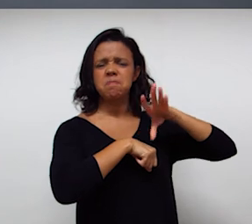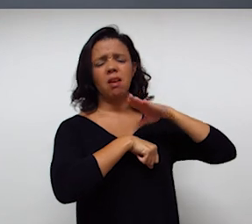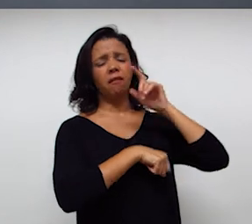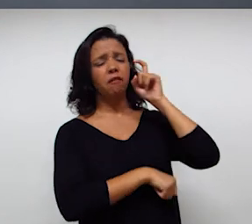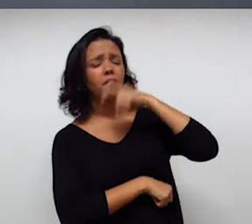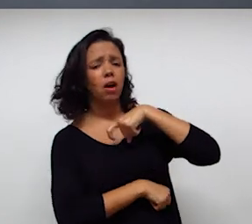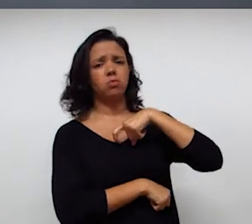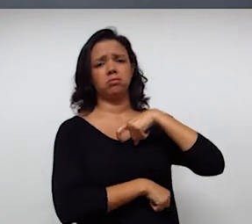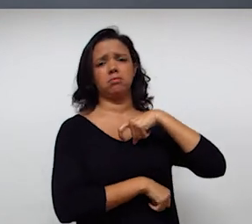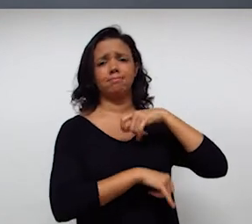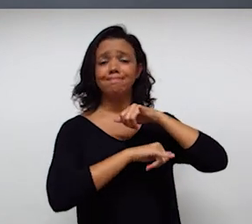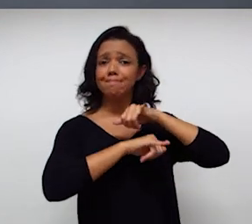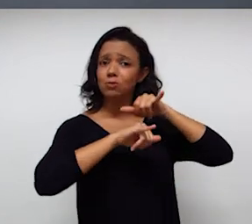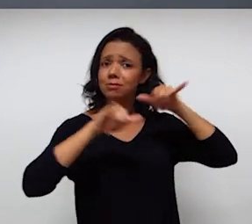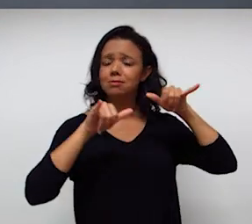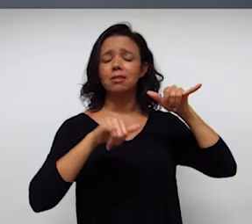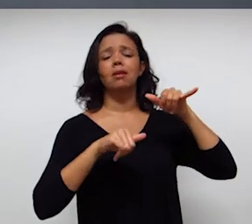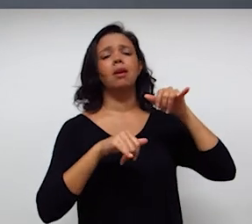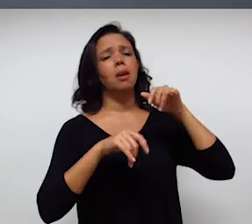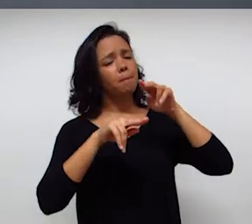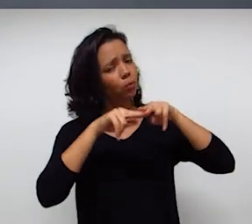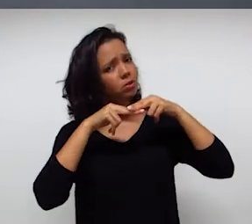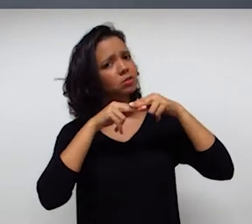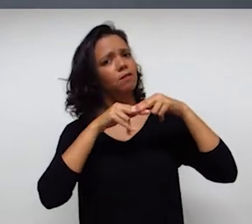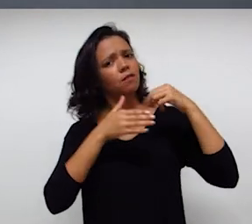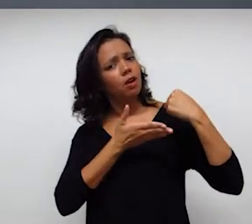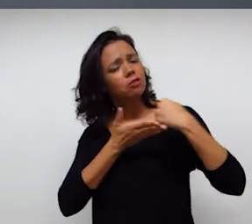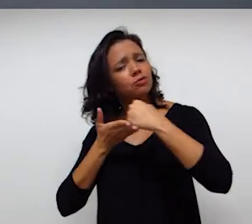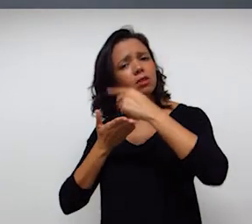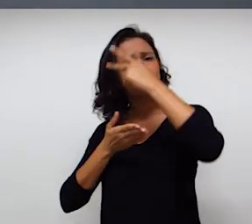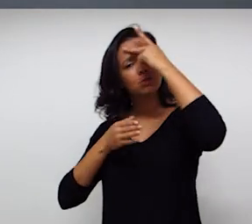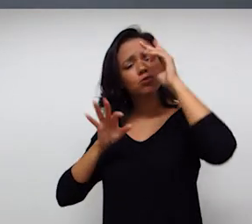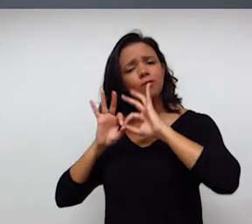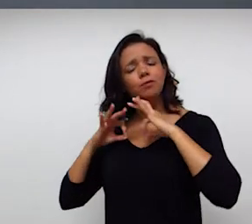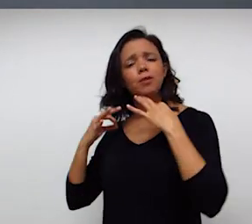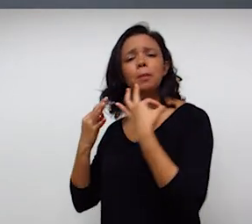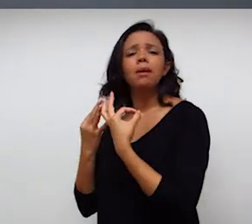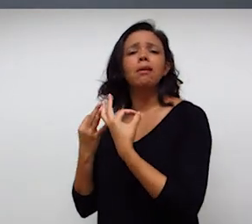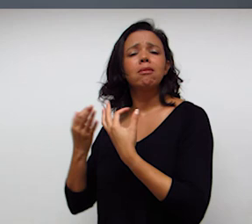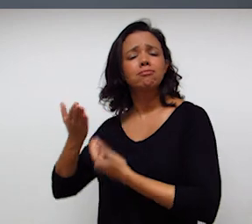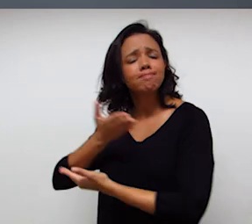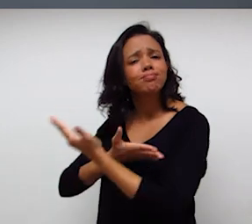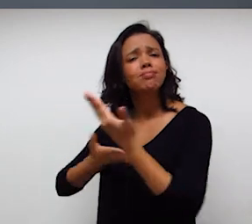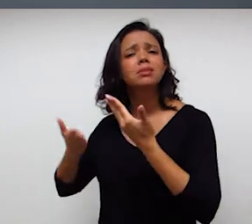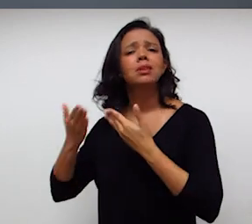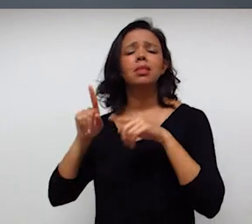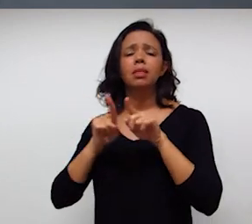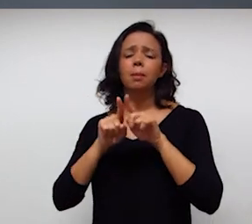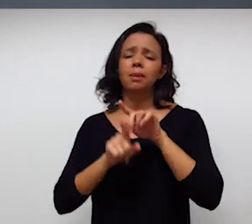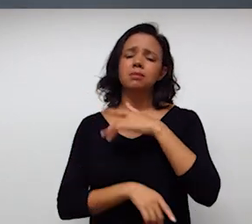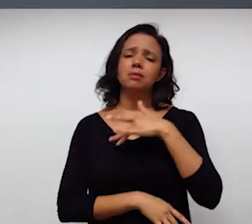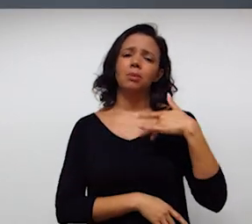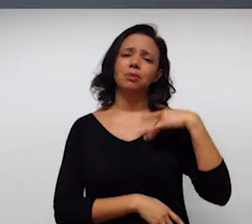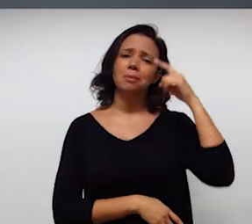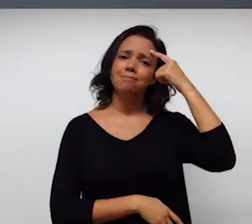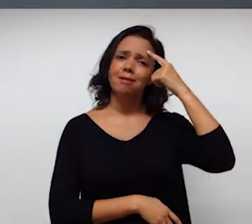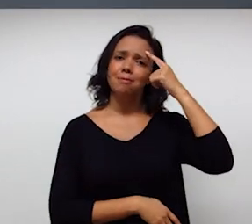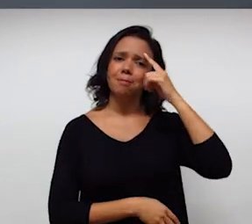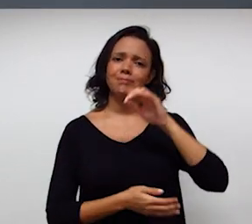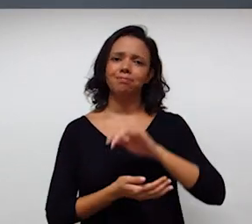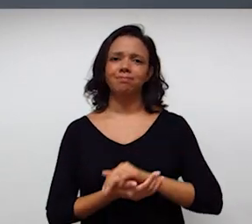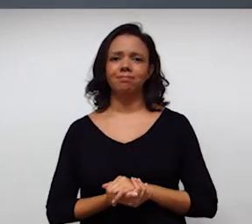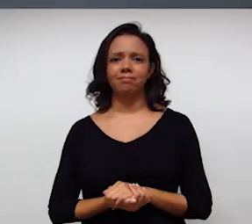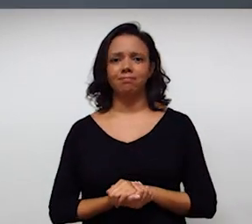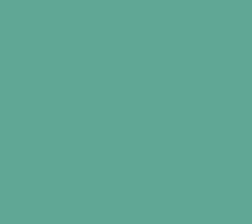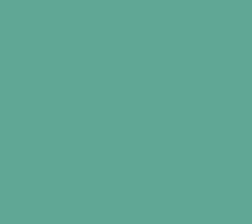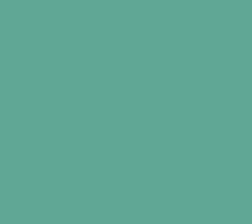divulgar notícias falsas. Para isso, você vai ajudar as pessoas que você ama e também a sua saúde mental.